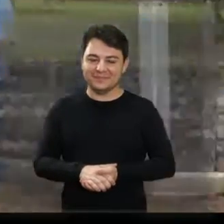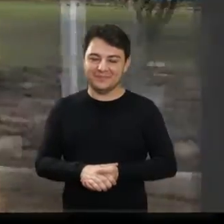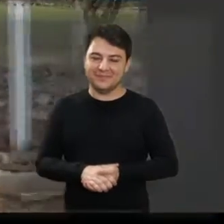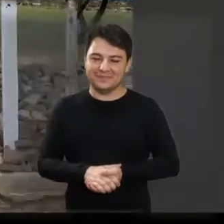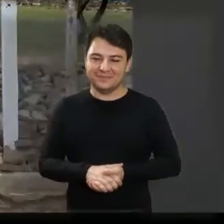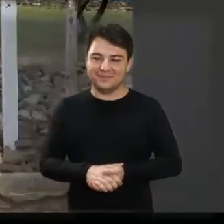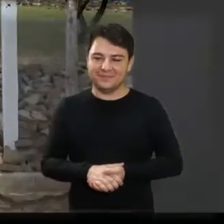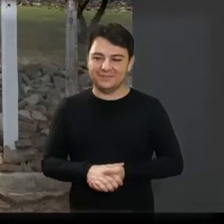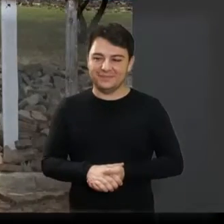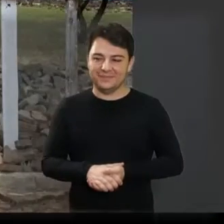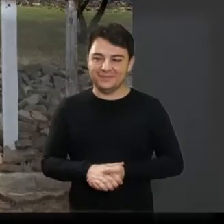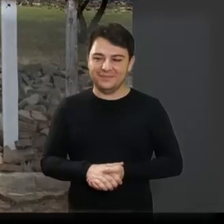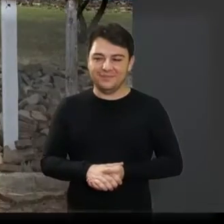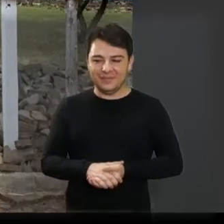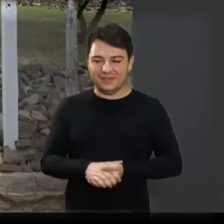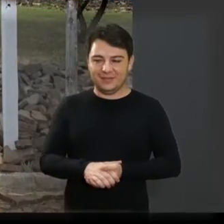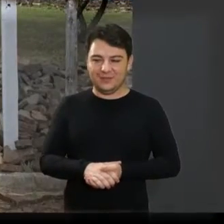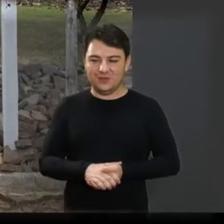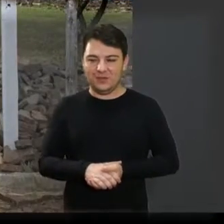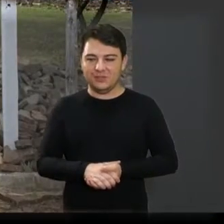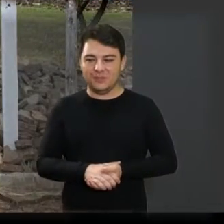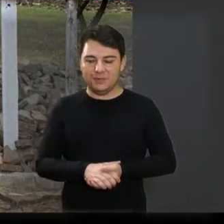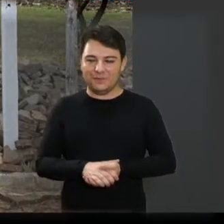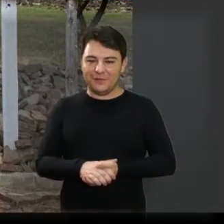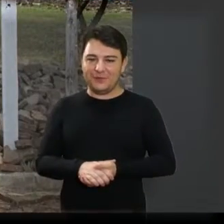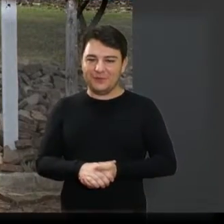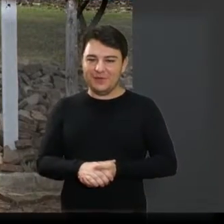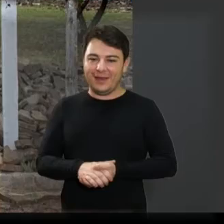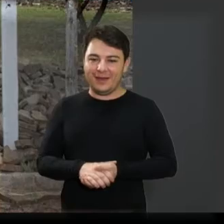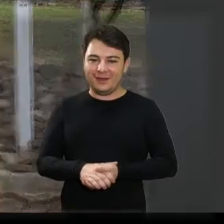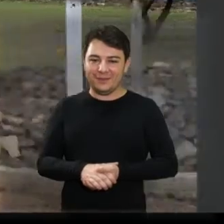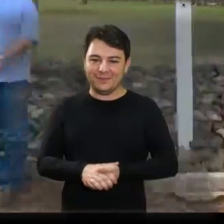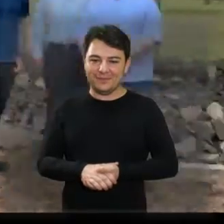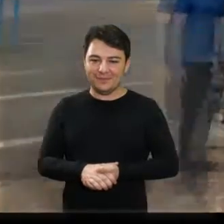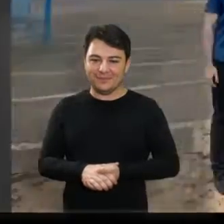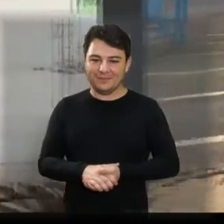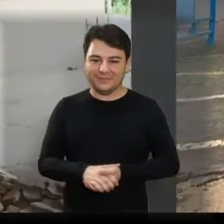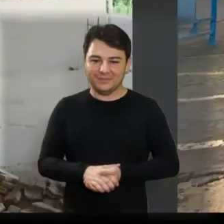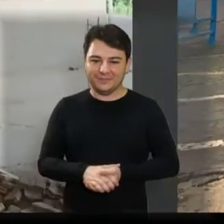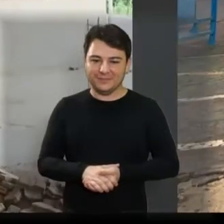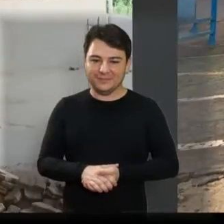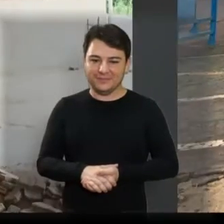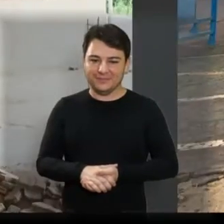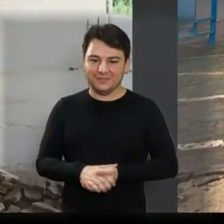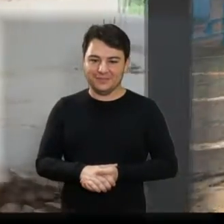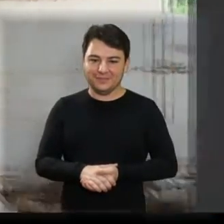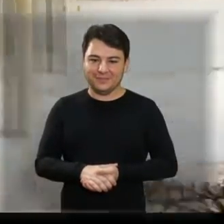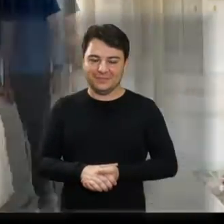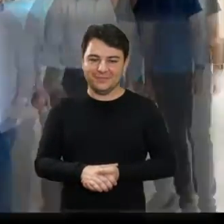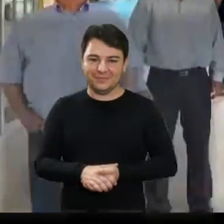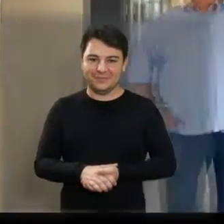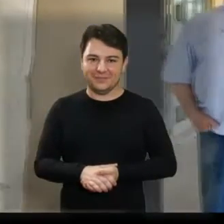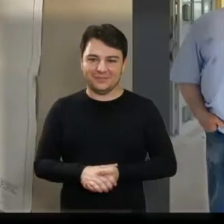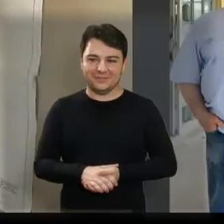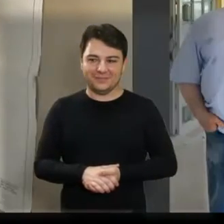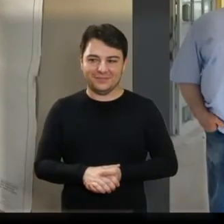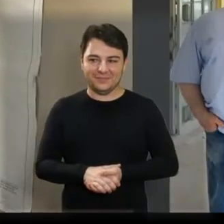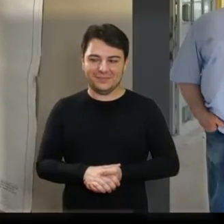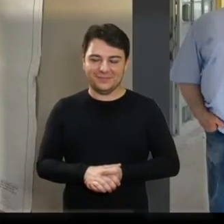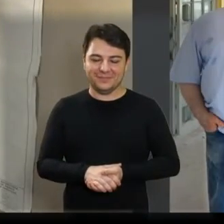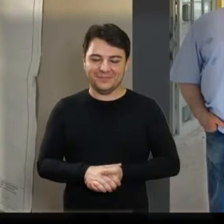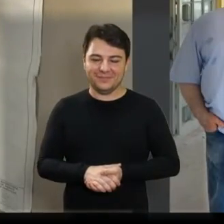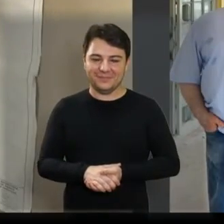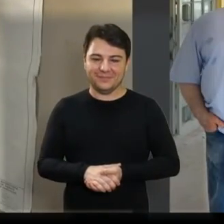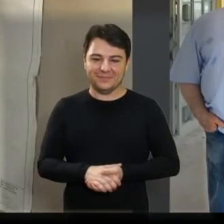Muito obrigado, viu? E naquela outra tela... Volta uma para mim, por favor. Mais uma. Aí, nessa